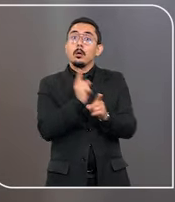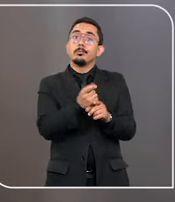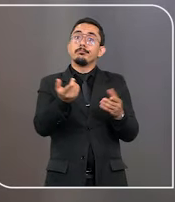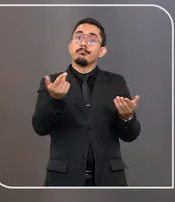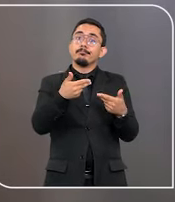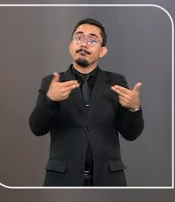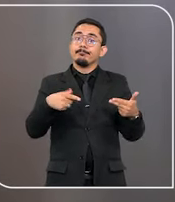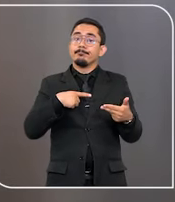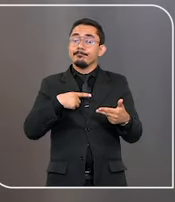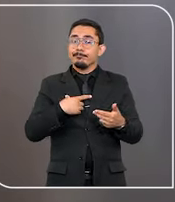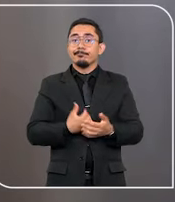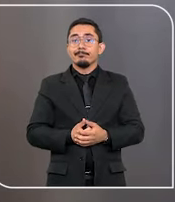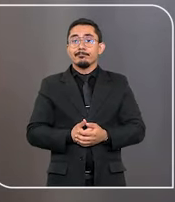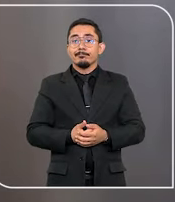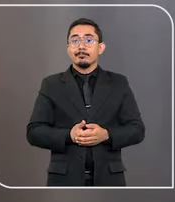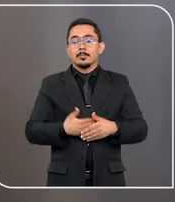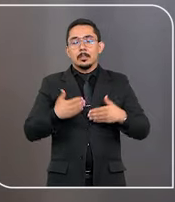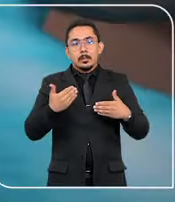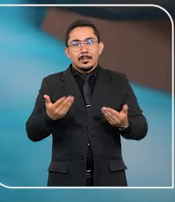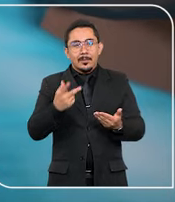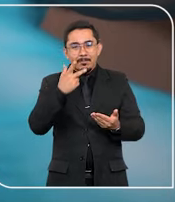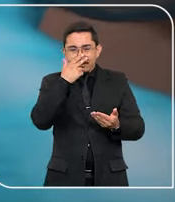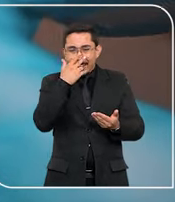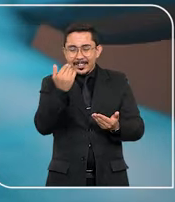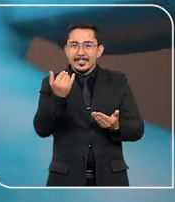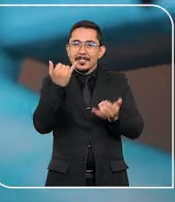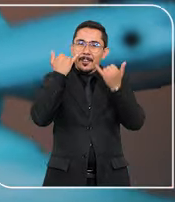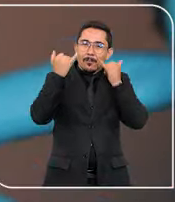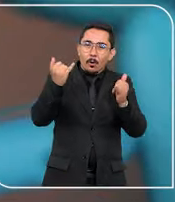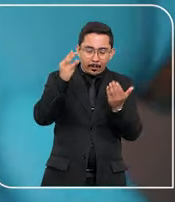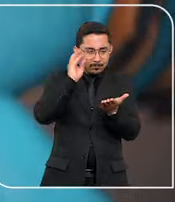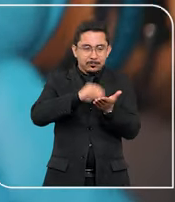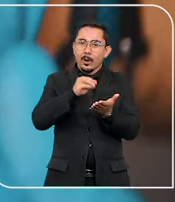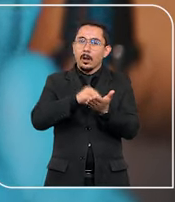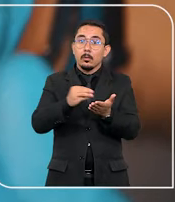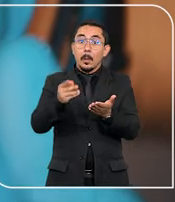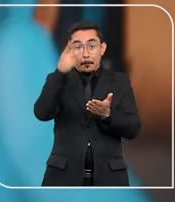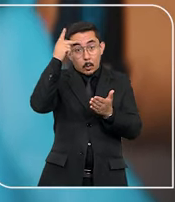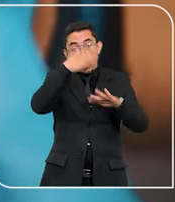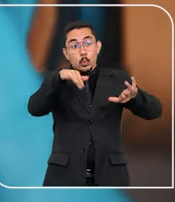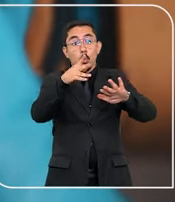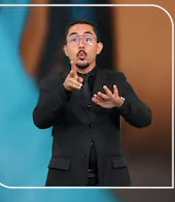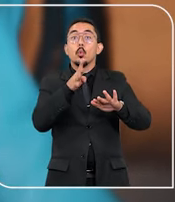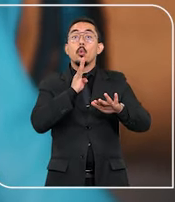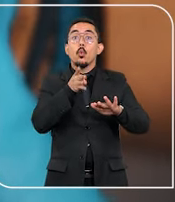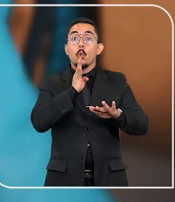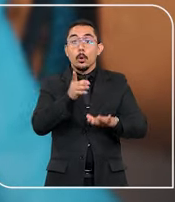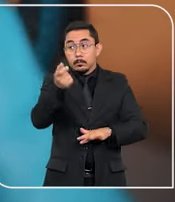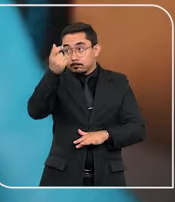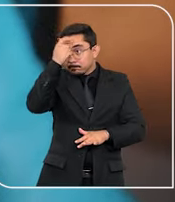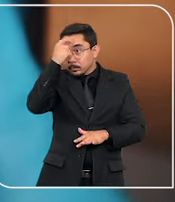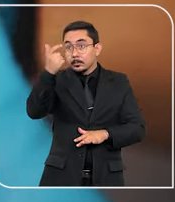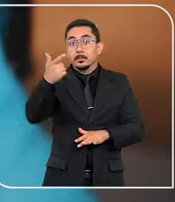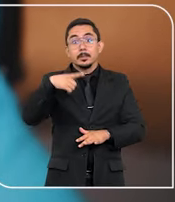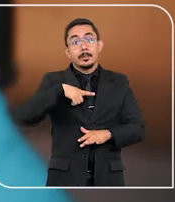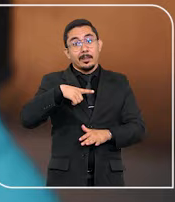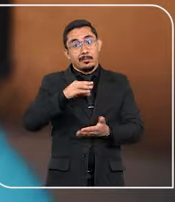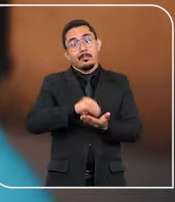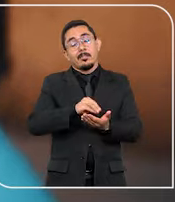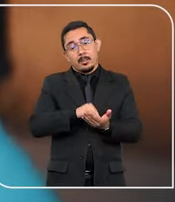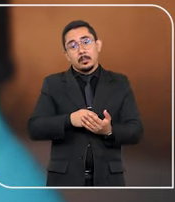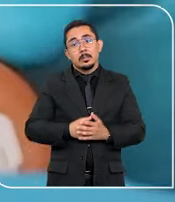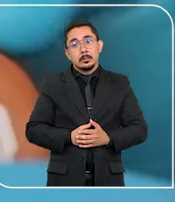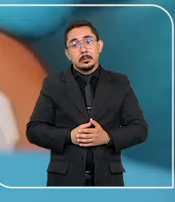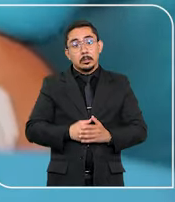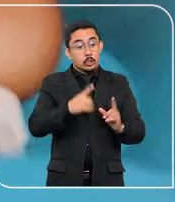identificar os sintomas, né? Então a informação, a conscientização que essa classe de pessoas com diabetes